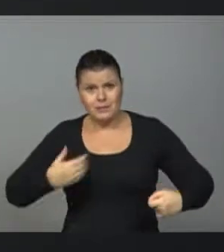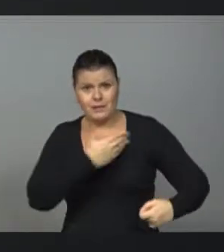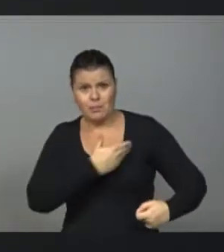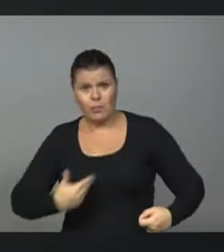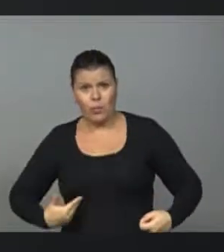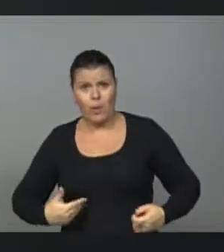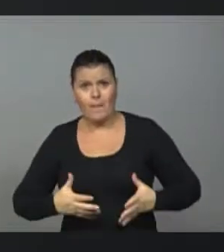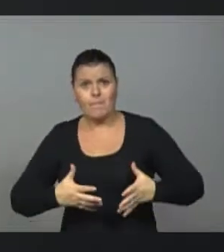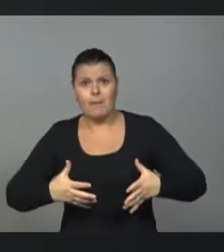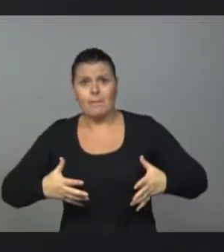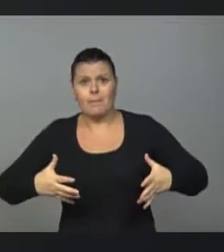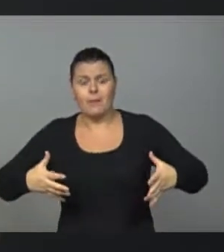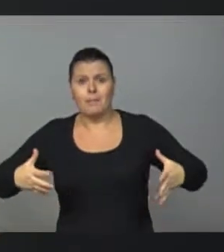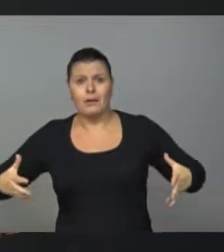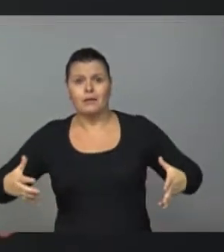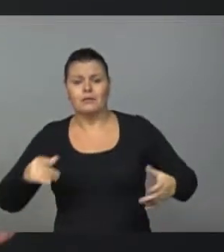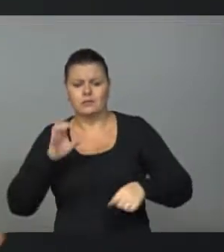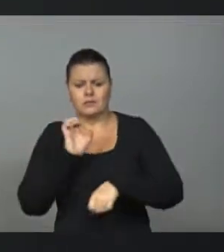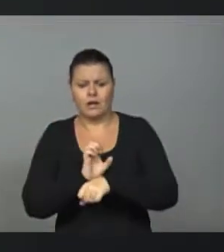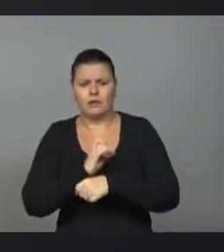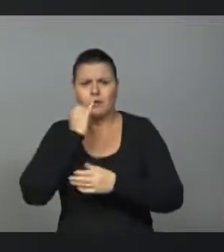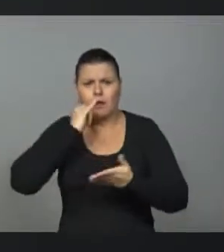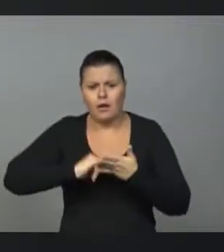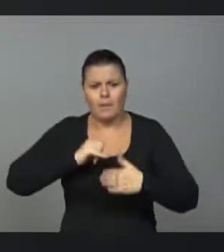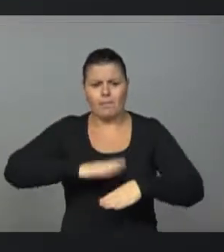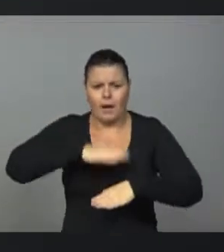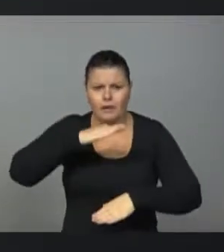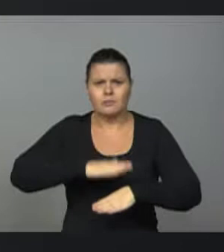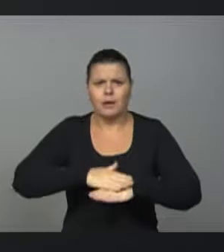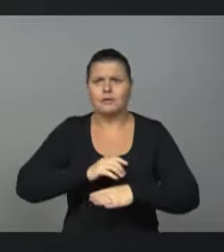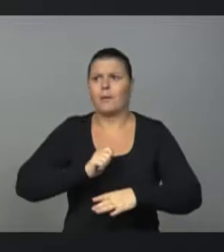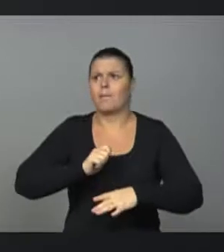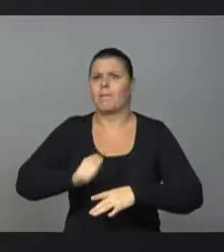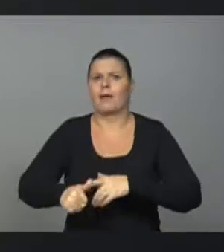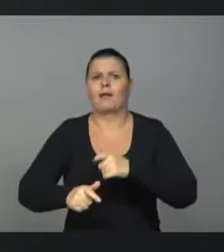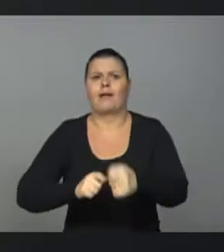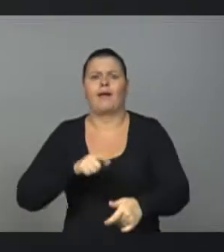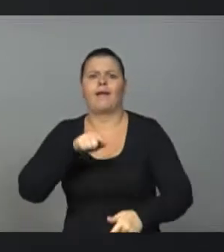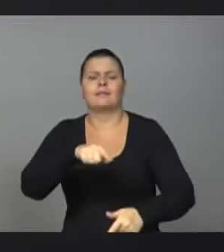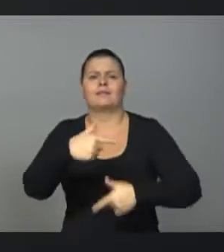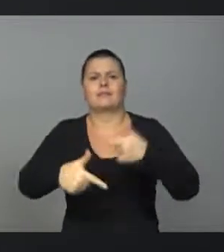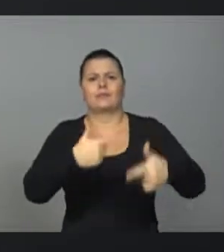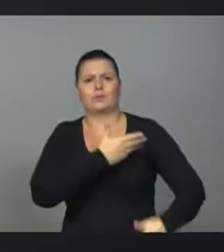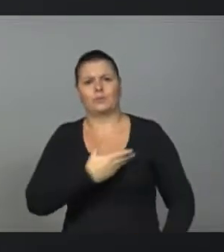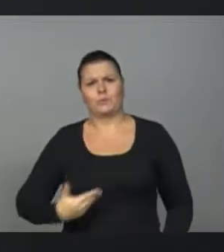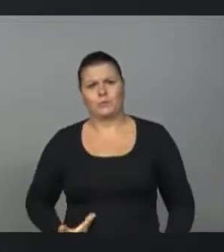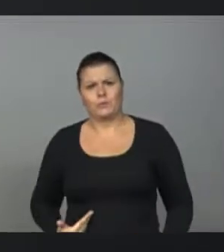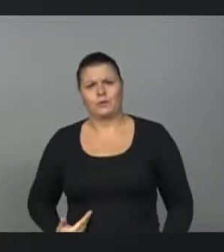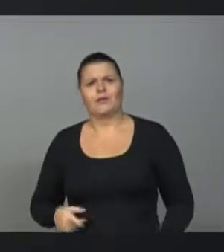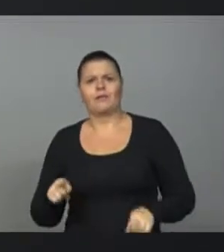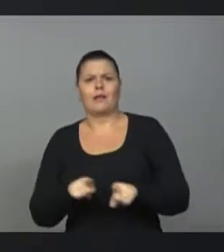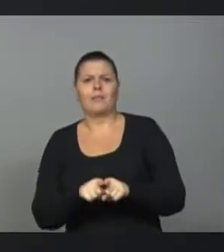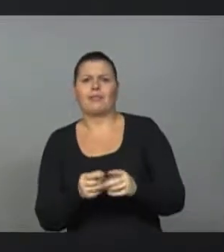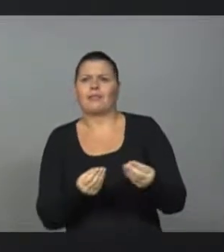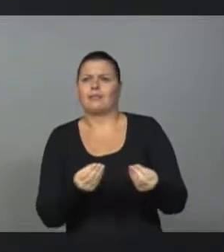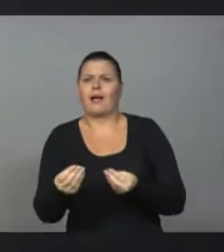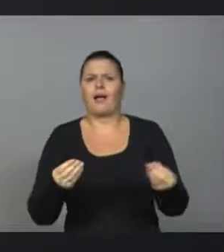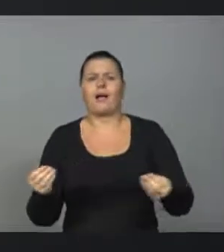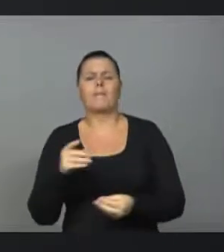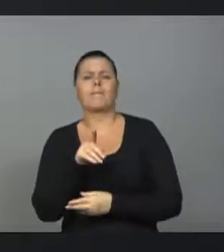que faz com que o Estado tribute cada vez mais para financiar esses serviços e para distribuir privilégios para poucos.